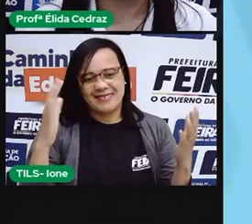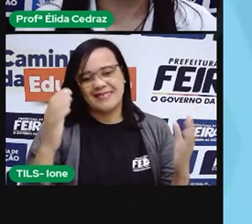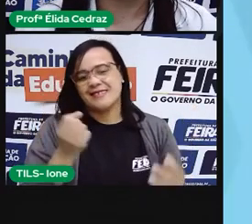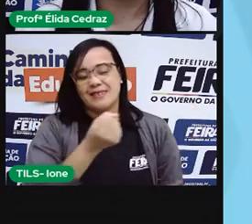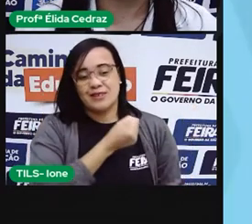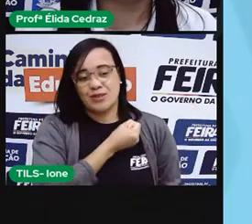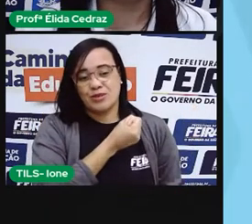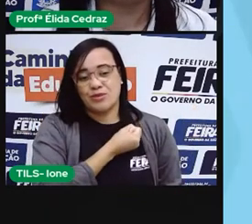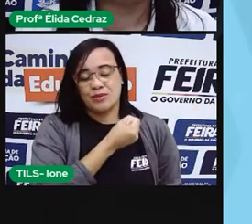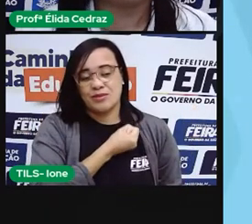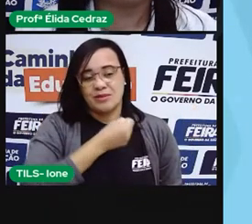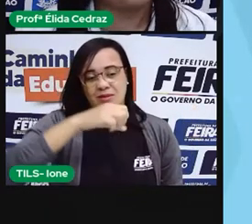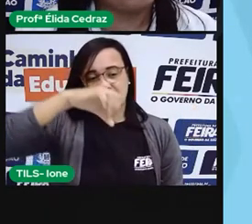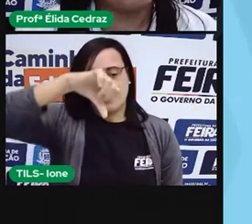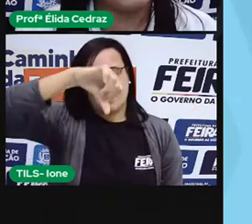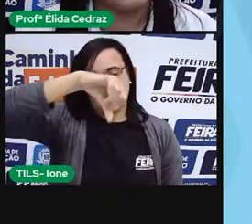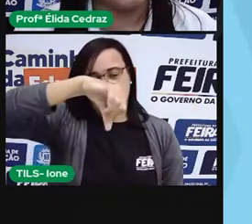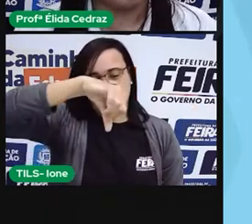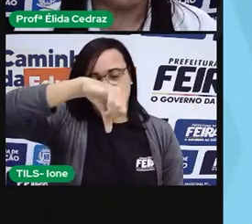Número 9.